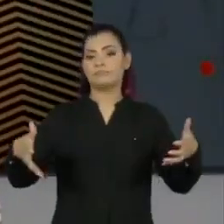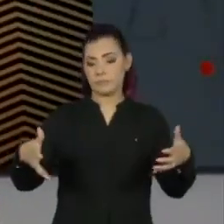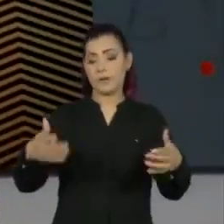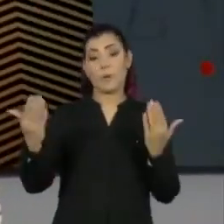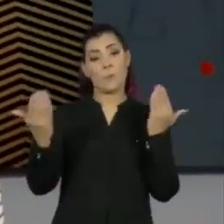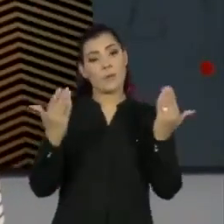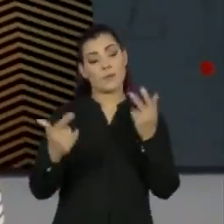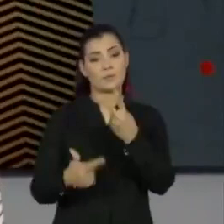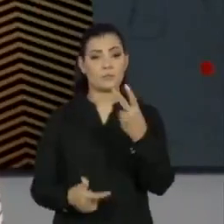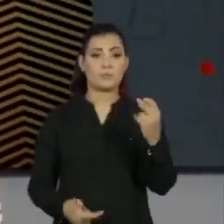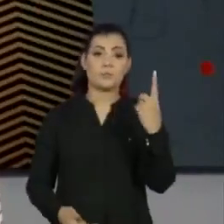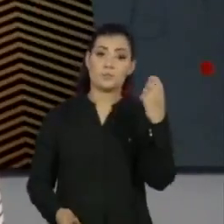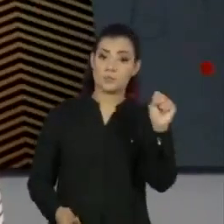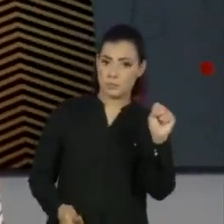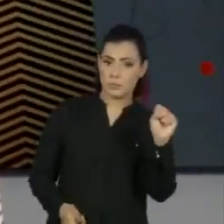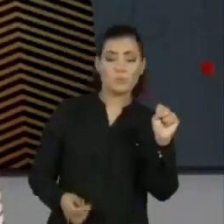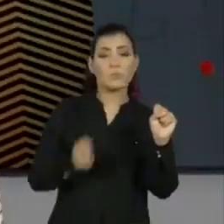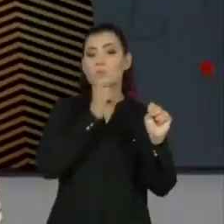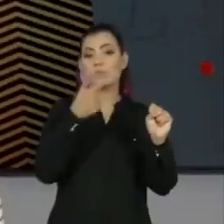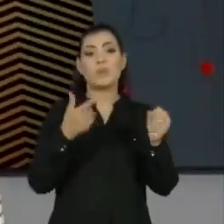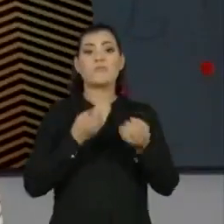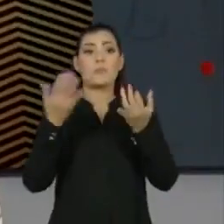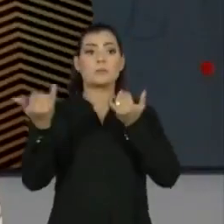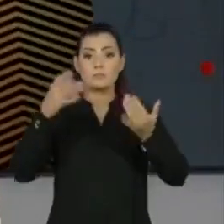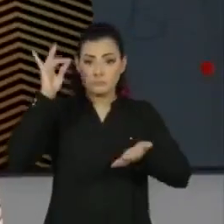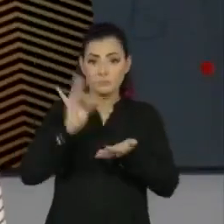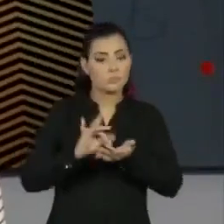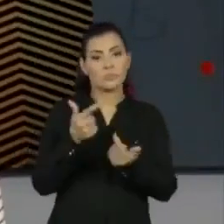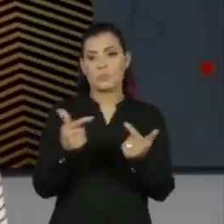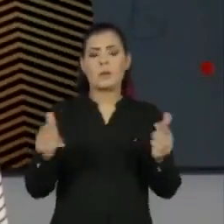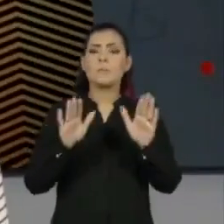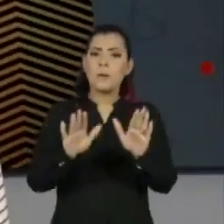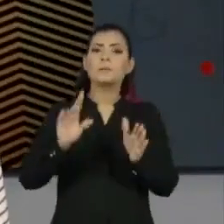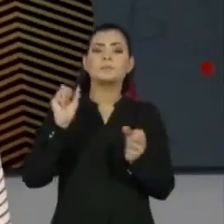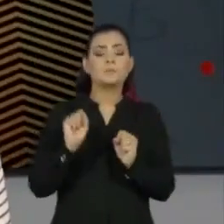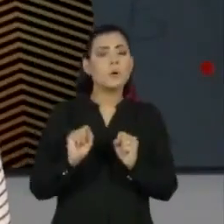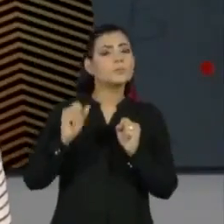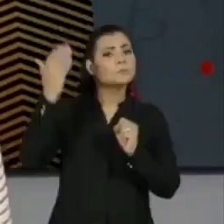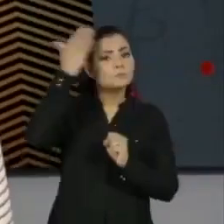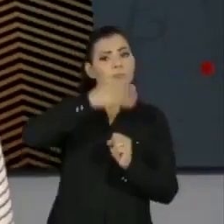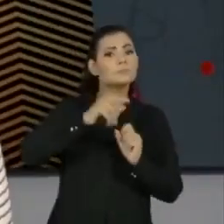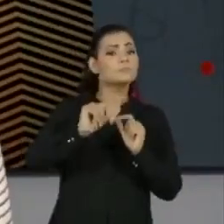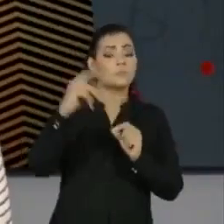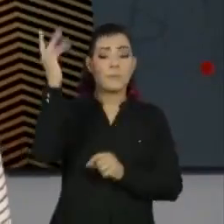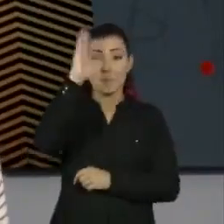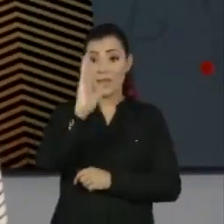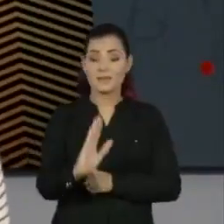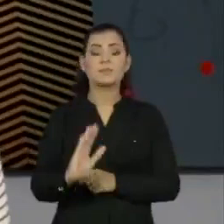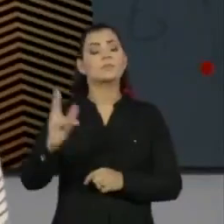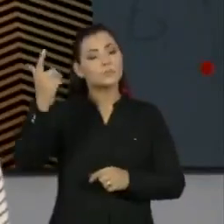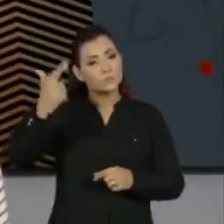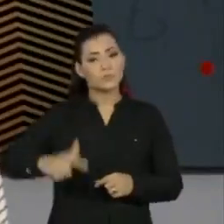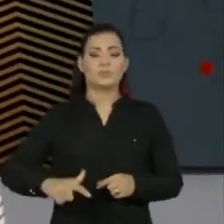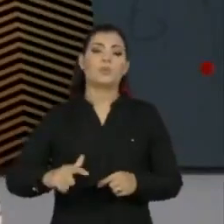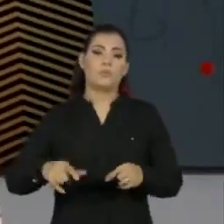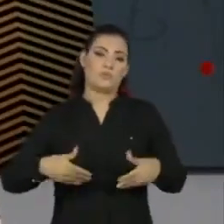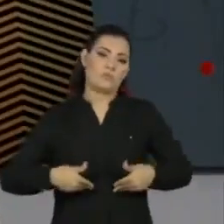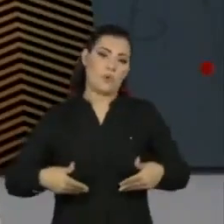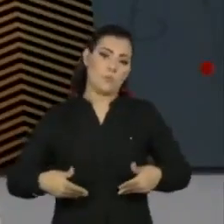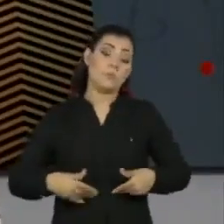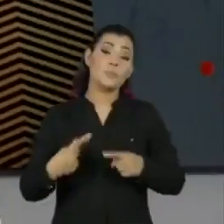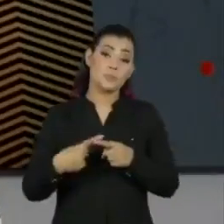2018. A gente não tem dados concretos ainda, mas a gente já pode afirmar que o Brasil voltou para o mapa da fome, porque pela